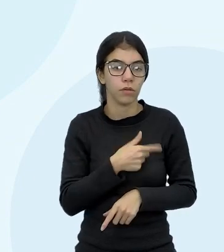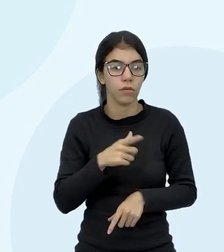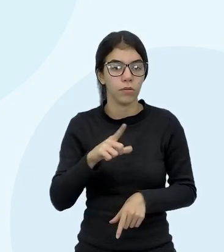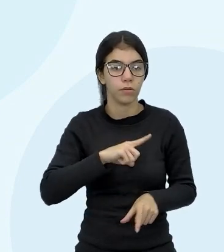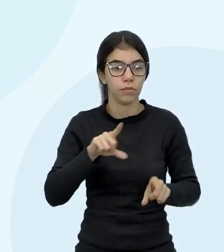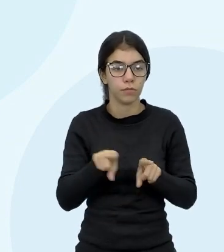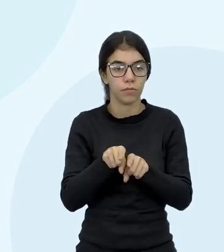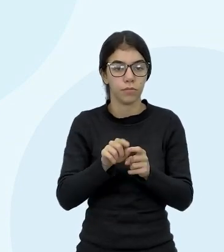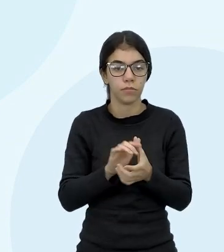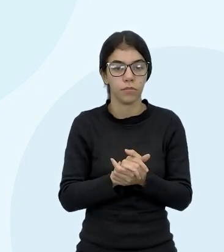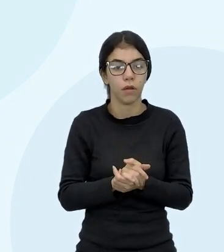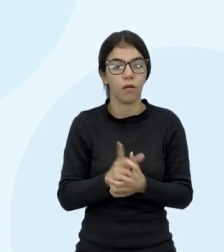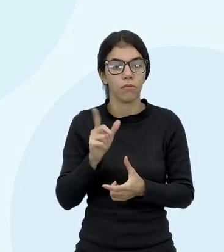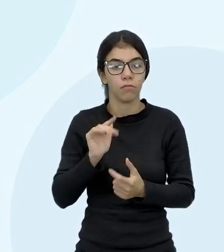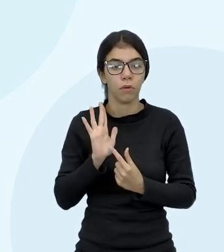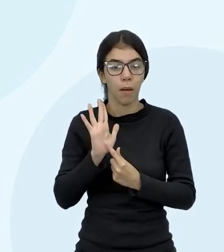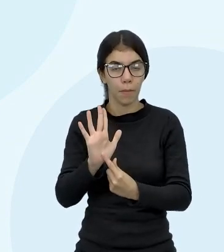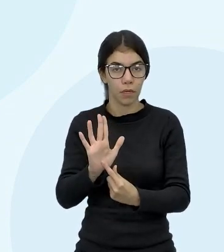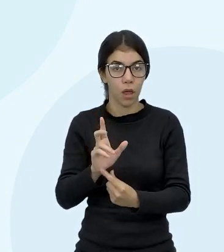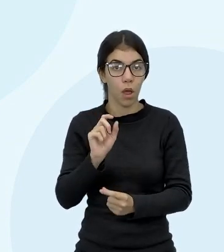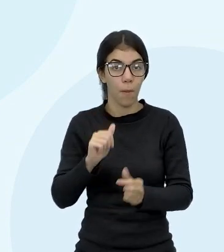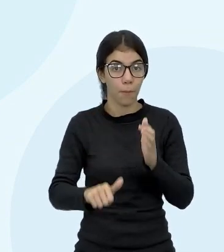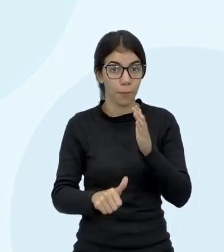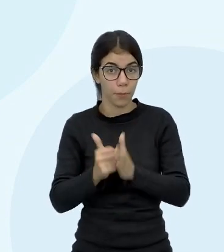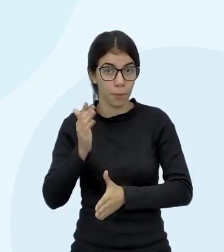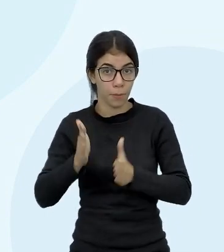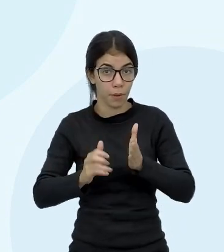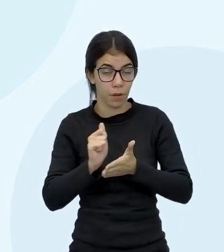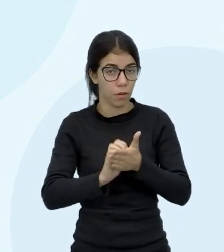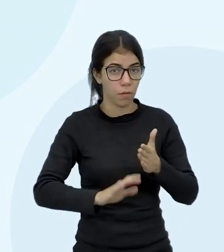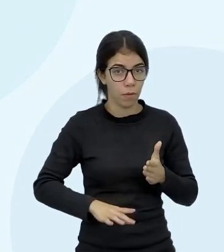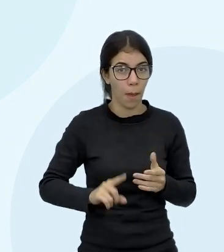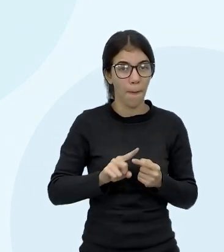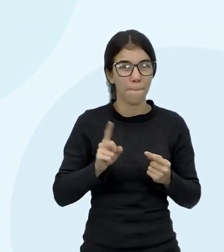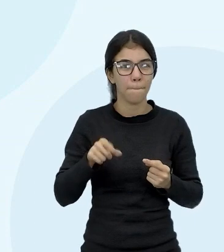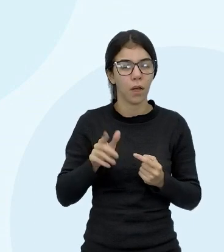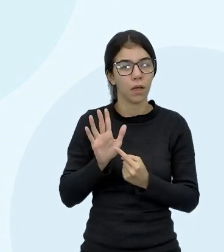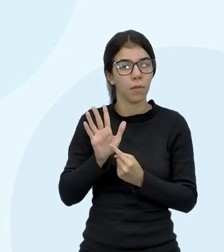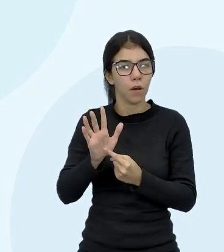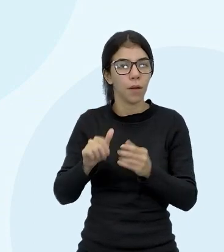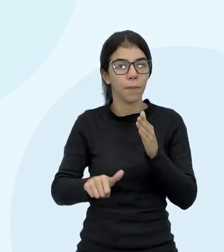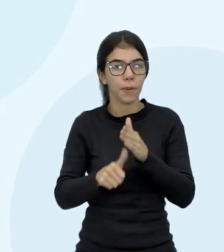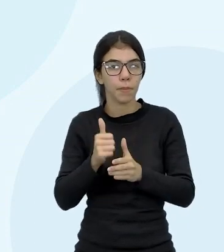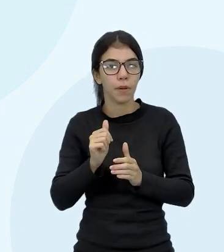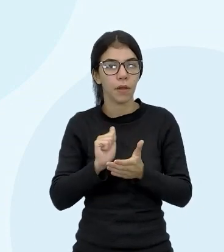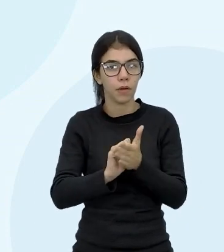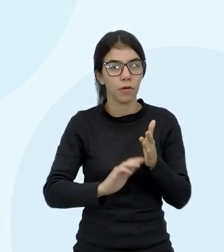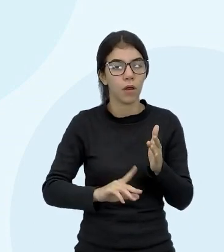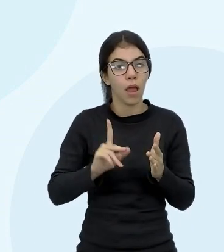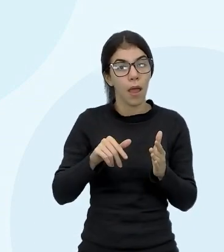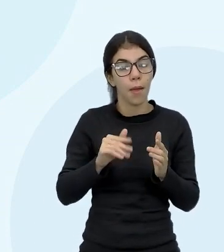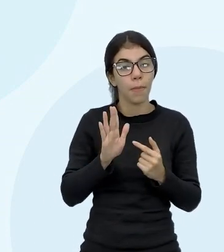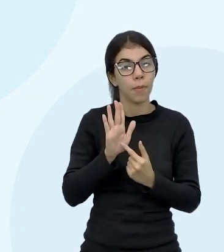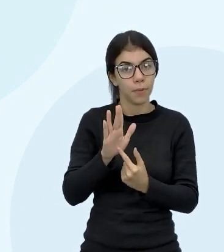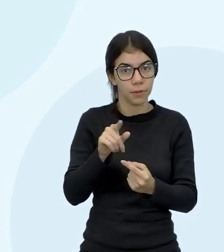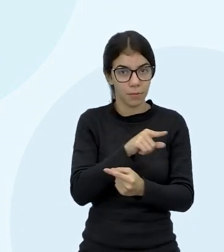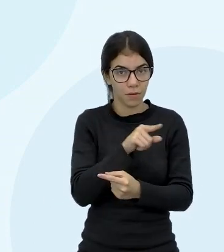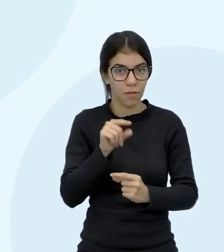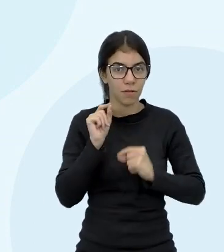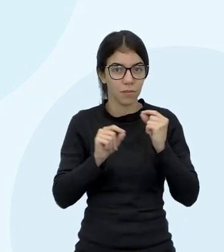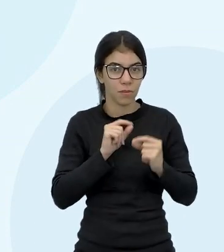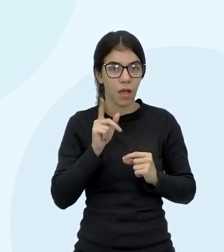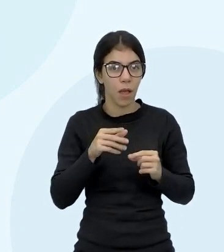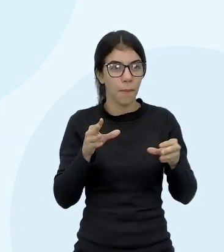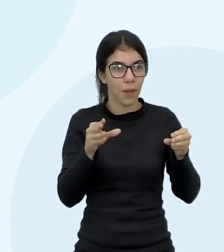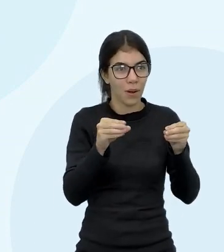uma apresentação da primeira atividade, mas essa apresentação da primeira atividade é só pra mostrar pra vocês, né, que